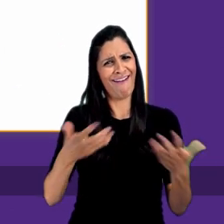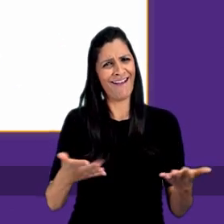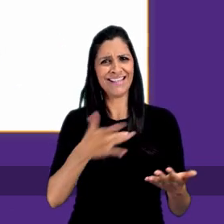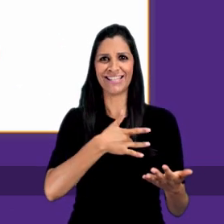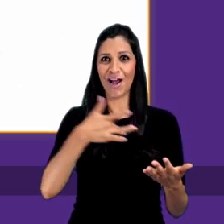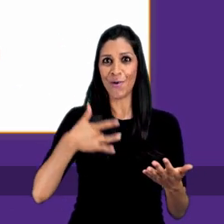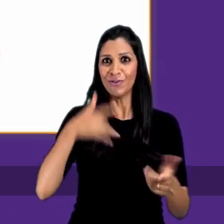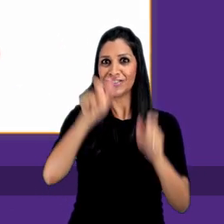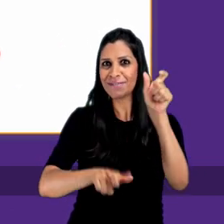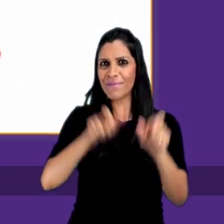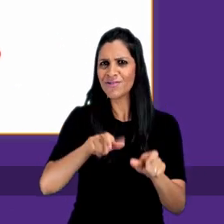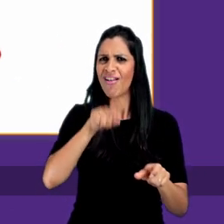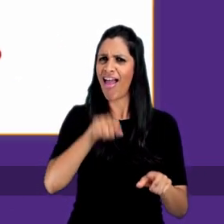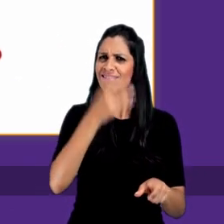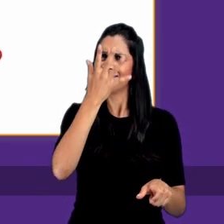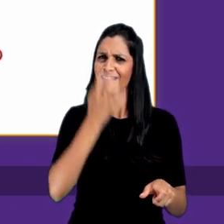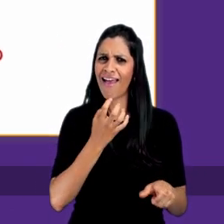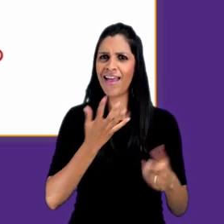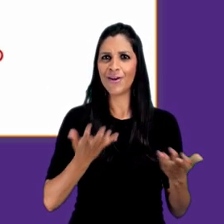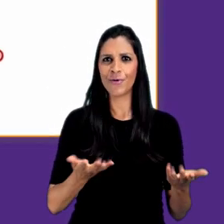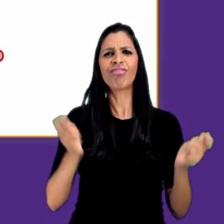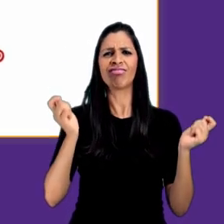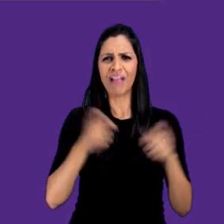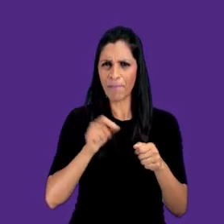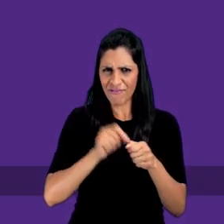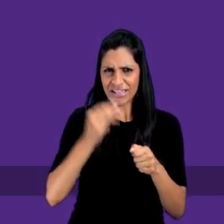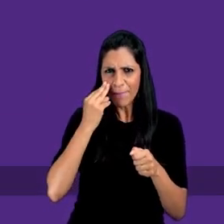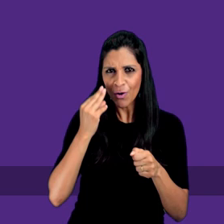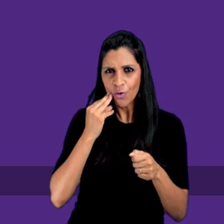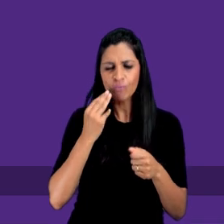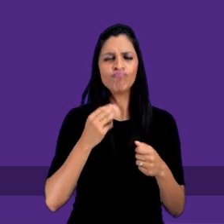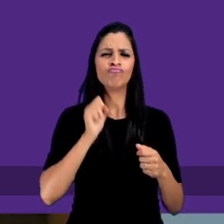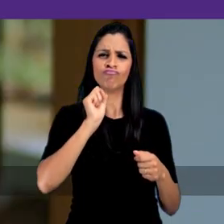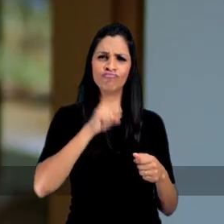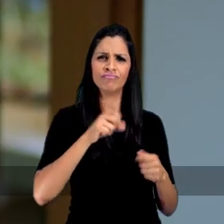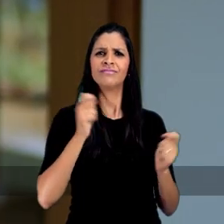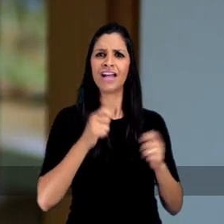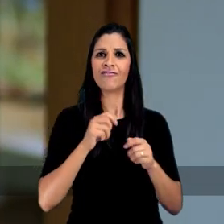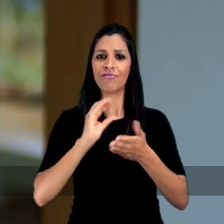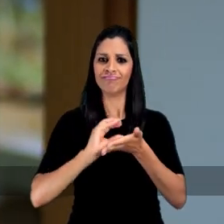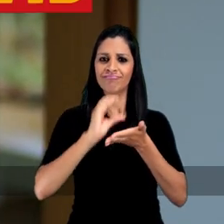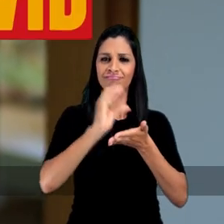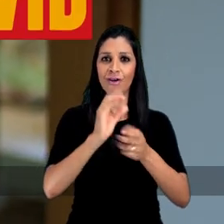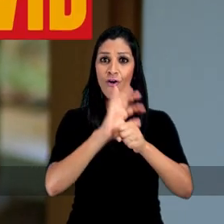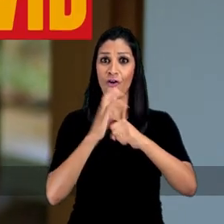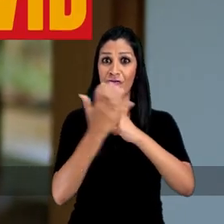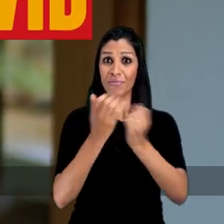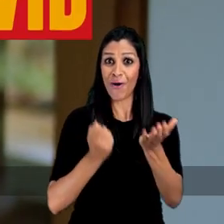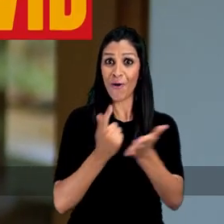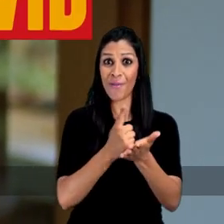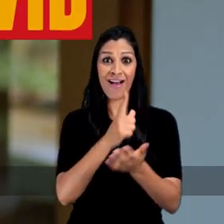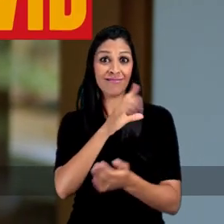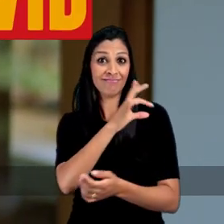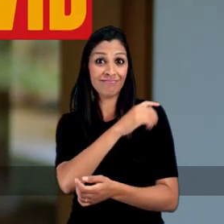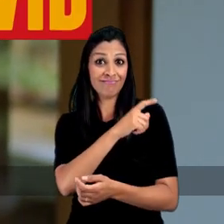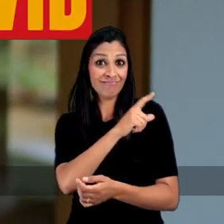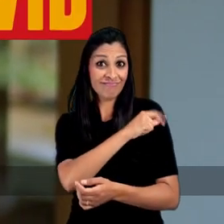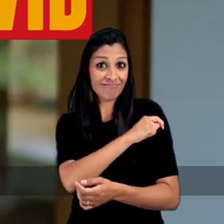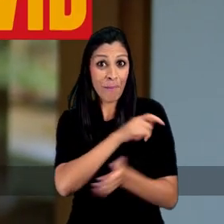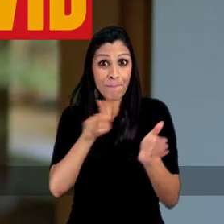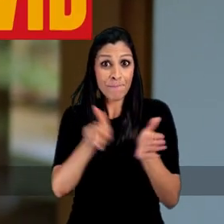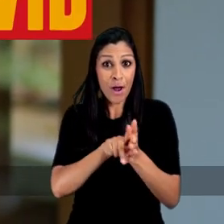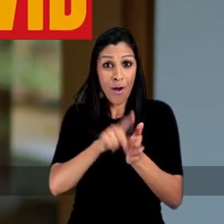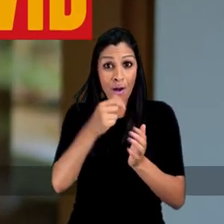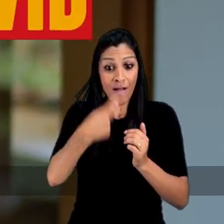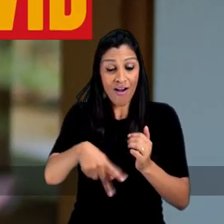isso aí. Tá ok? A saúde das pessoas é coisa séria. E tem como fazer, Manu? Nós vamos usar o Funcovid para comprar a vacina com